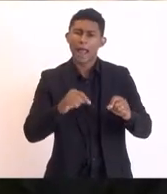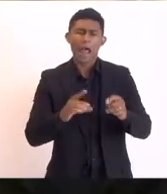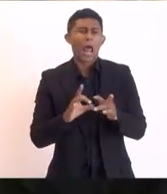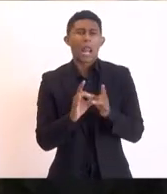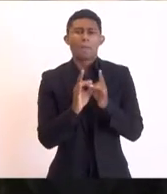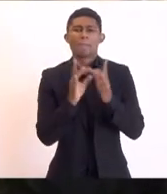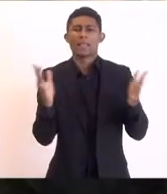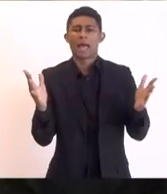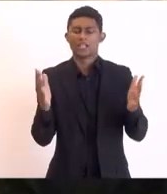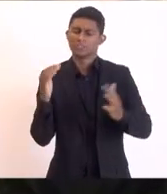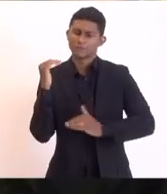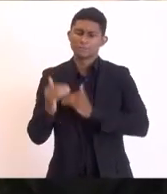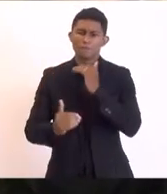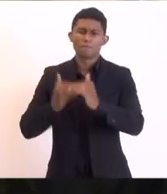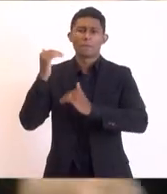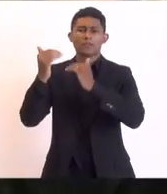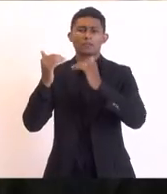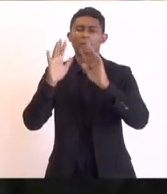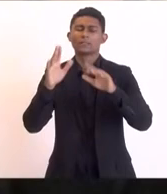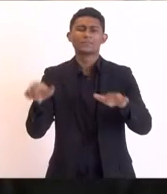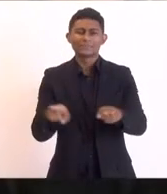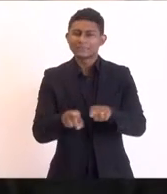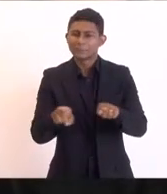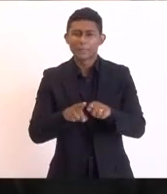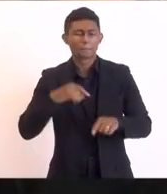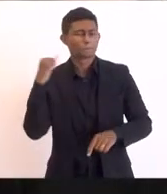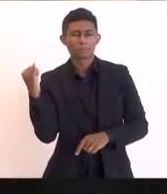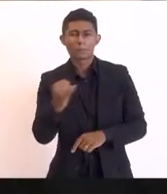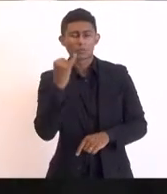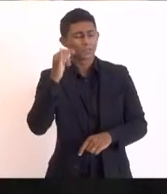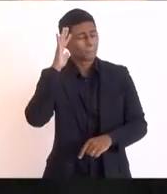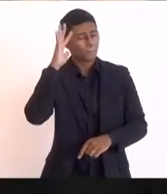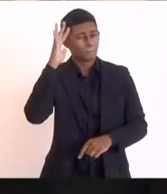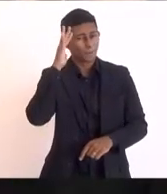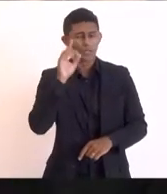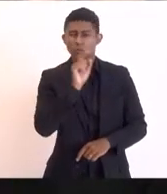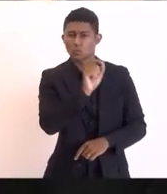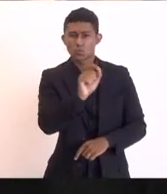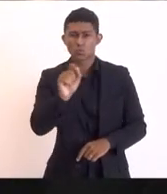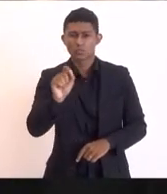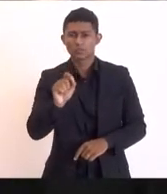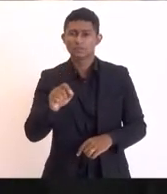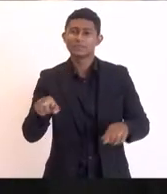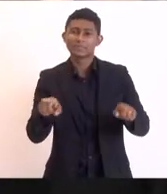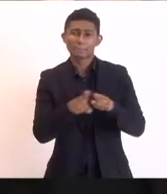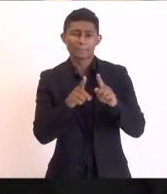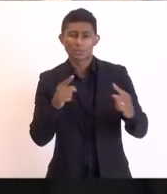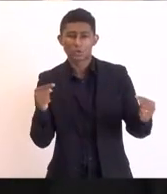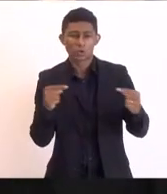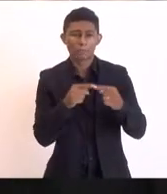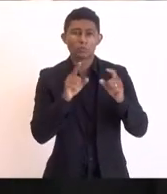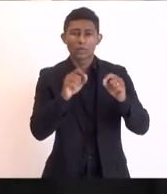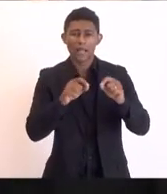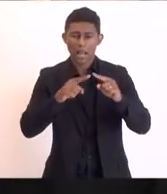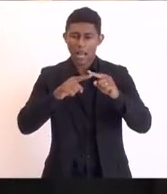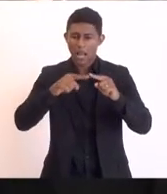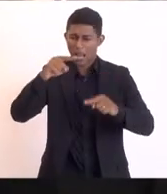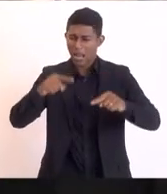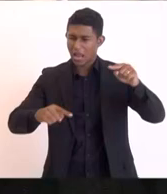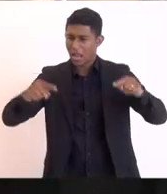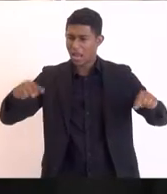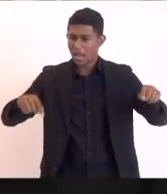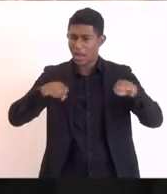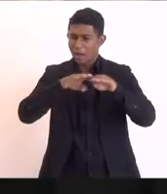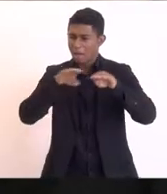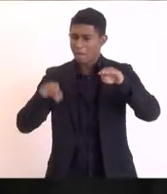desenvolvimento mas é importante também levar em consideração que vem junto com diminuição das desigualdades então